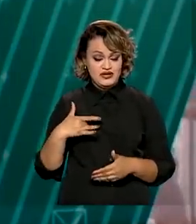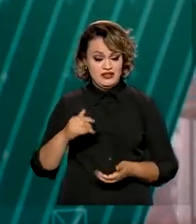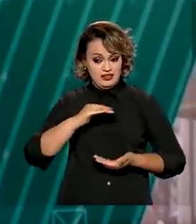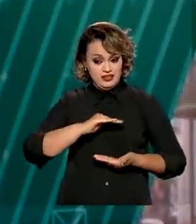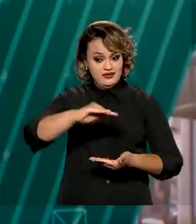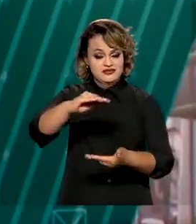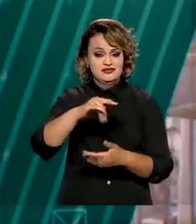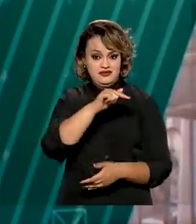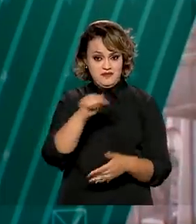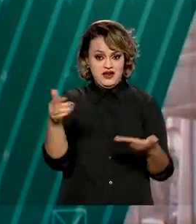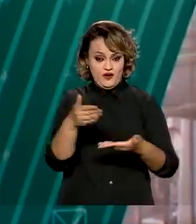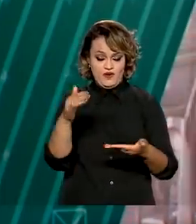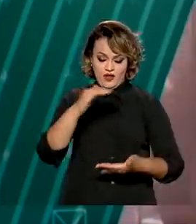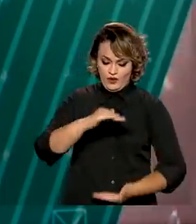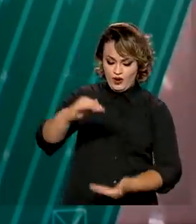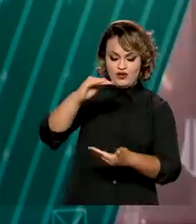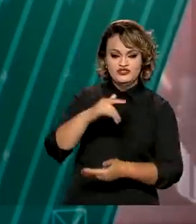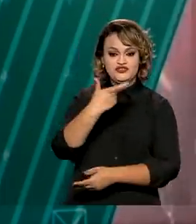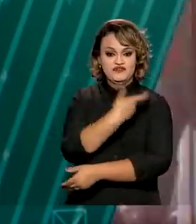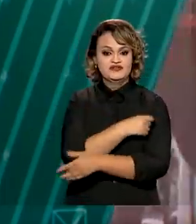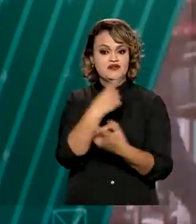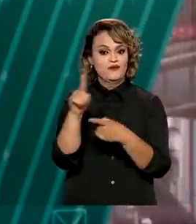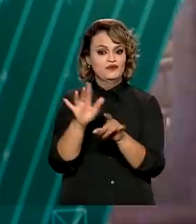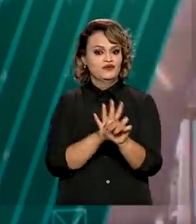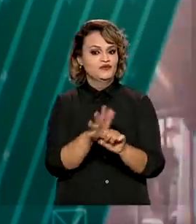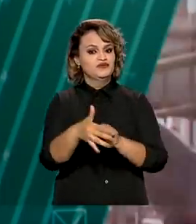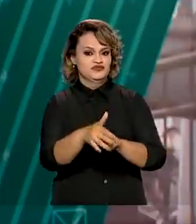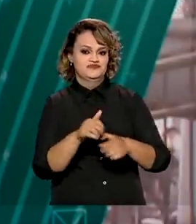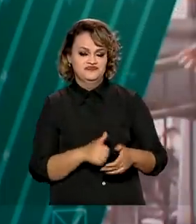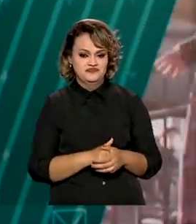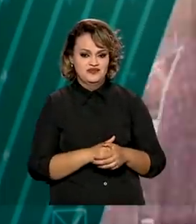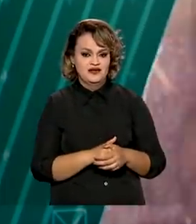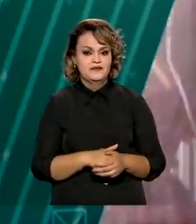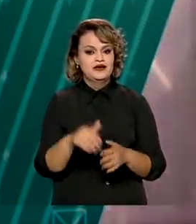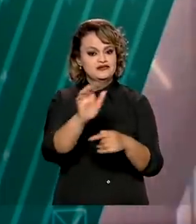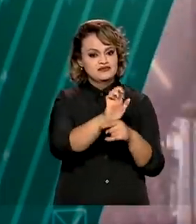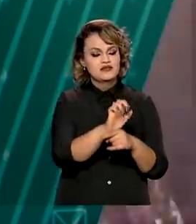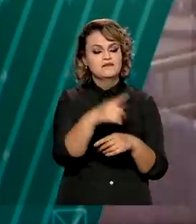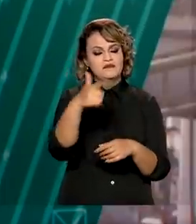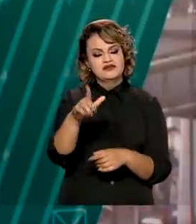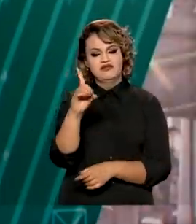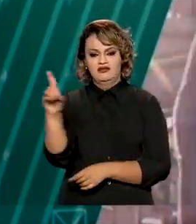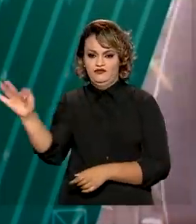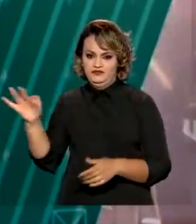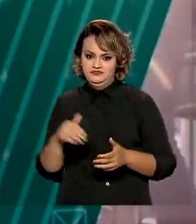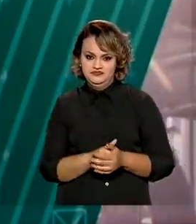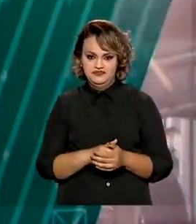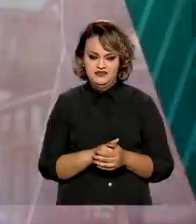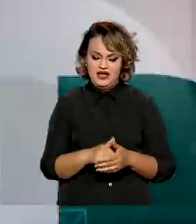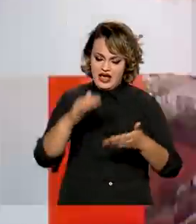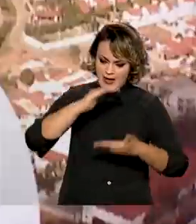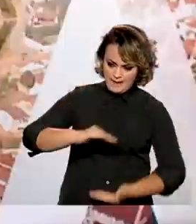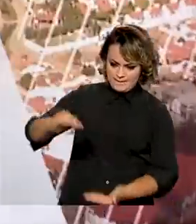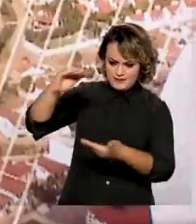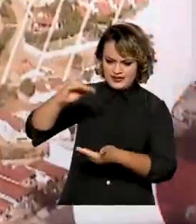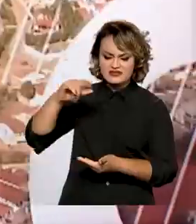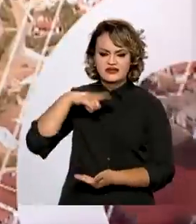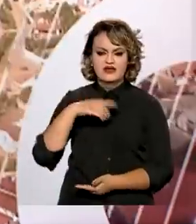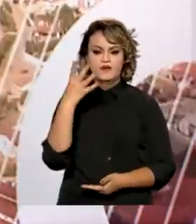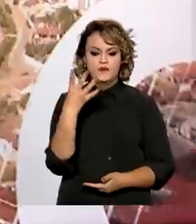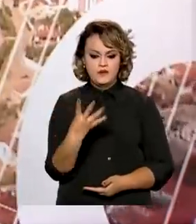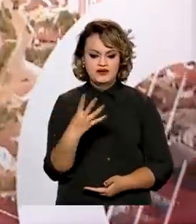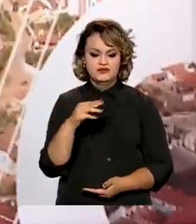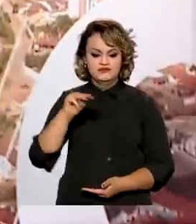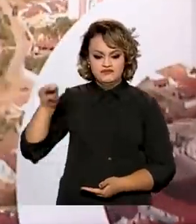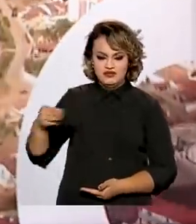nesta semana mais um lote de vacinas contra a covid-19 para estados e o Distrito Federal. A remessa tem 4 milhões e